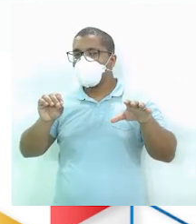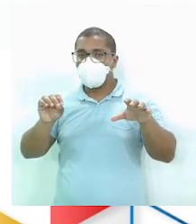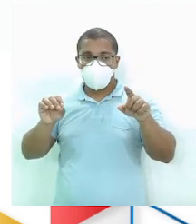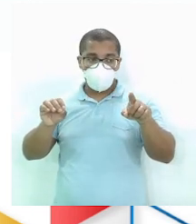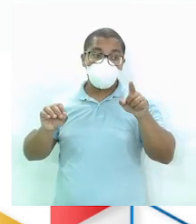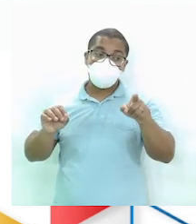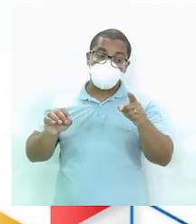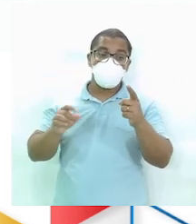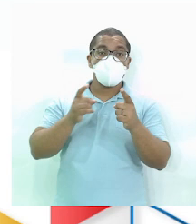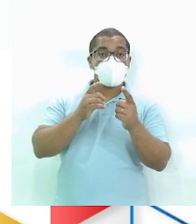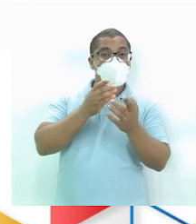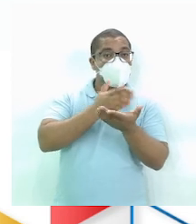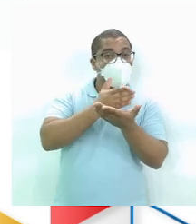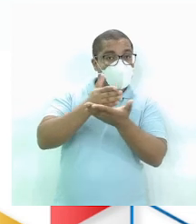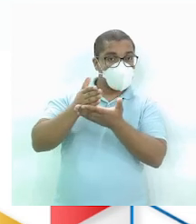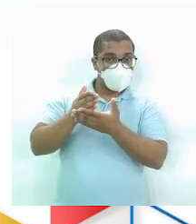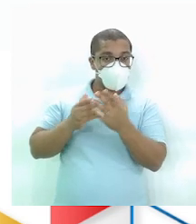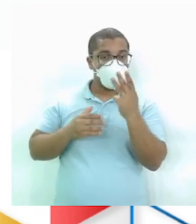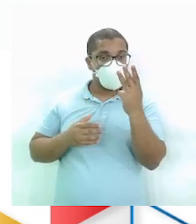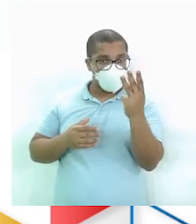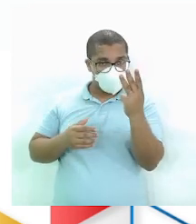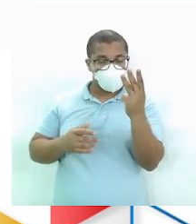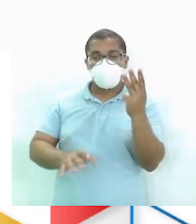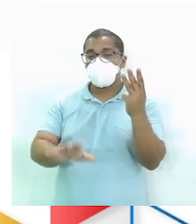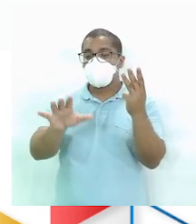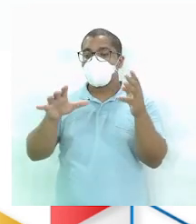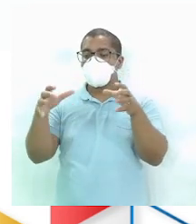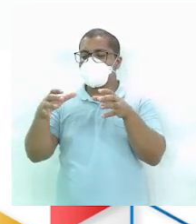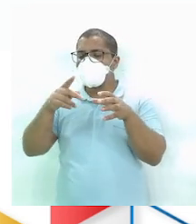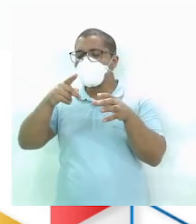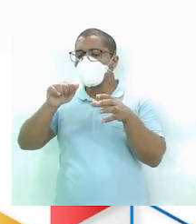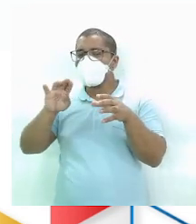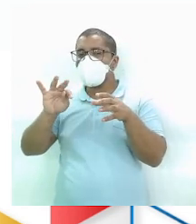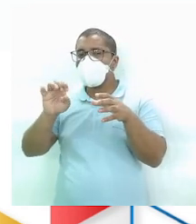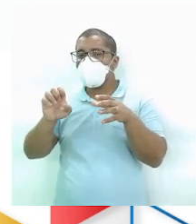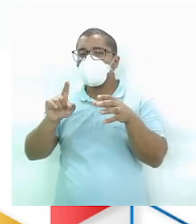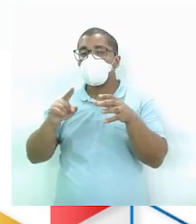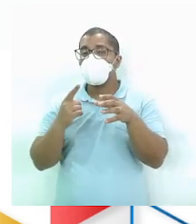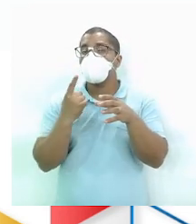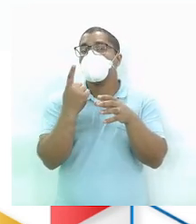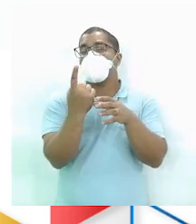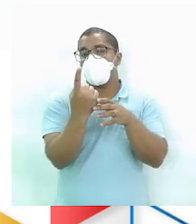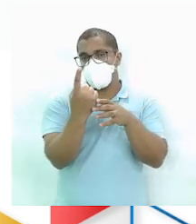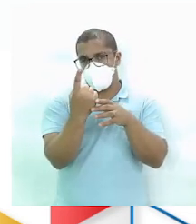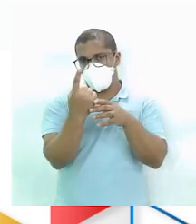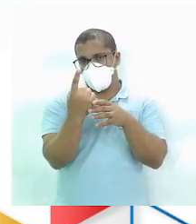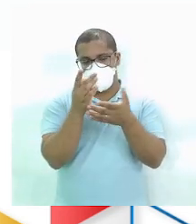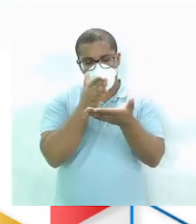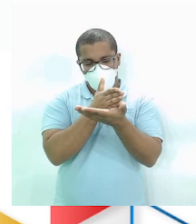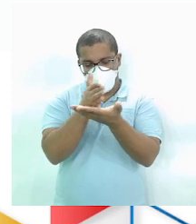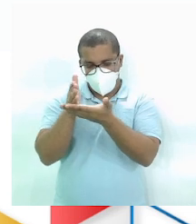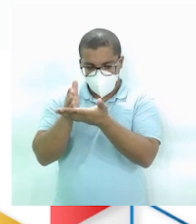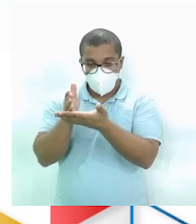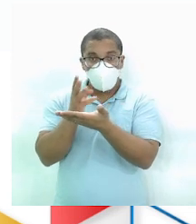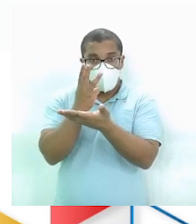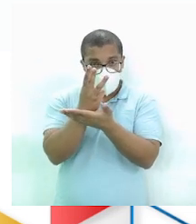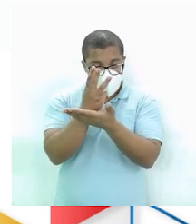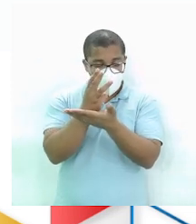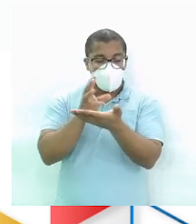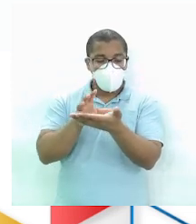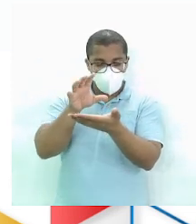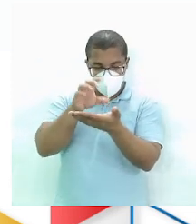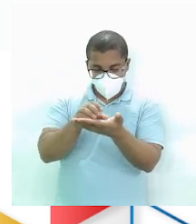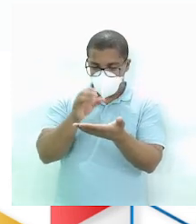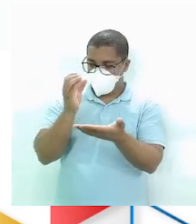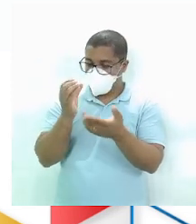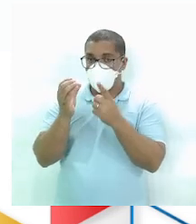parte É uma parte Desse todo Tá tranquilo? Então vamos lá comigo Inspirado Nessa noção dos egípcios A gente vai